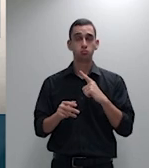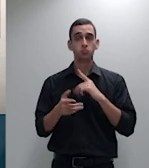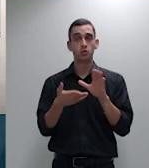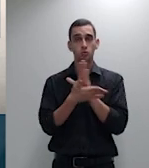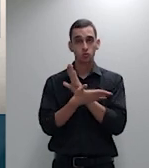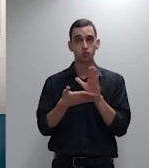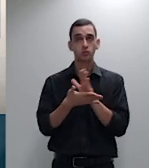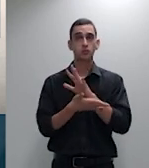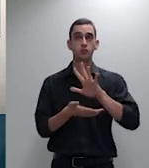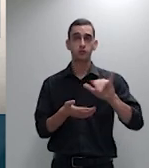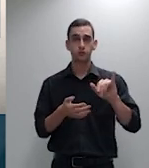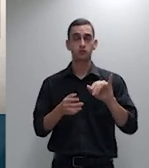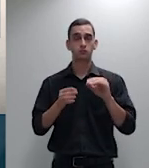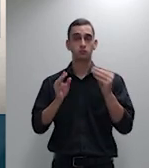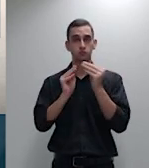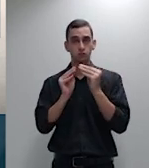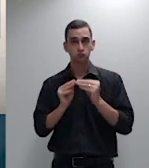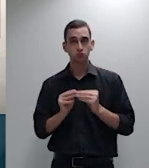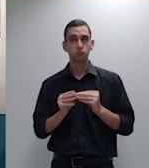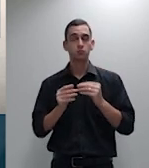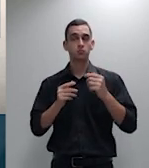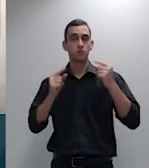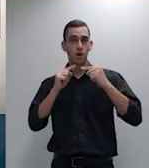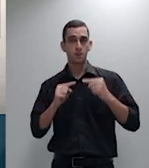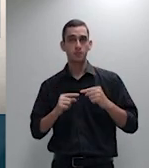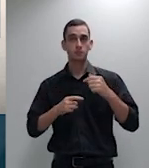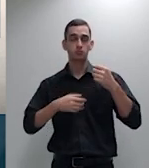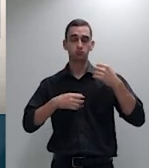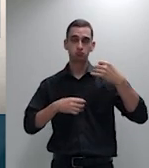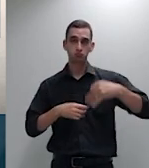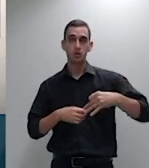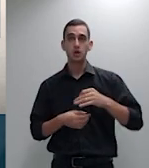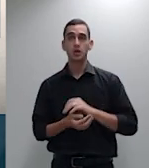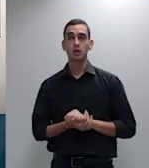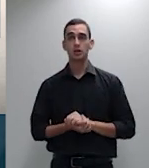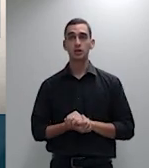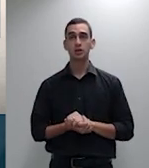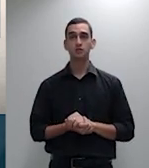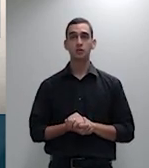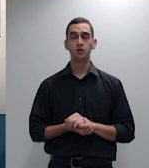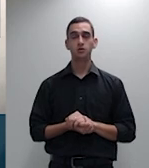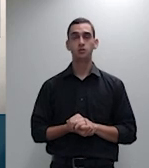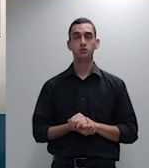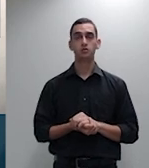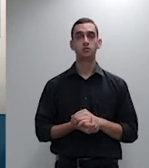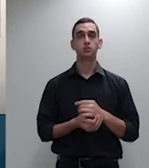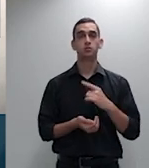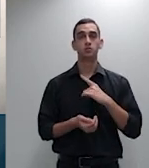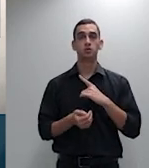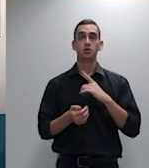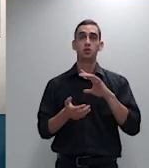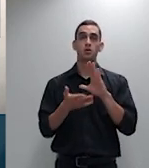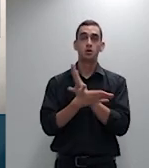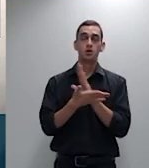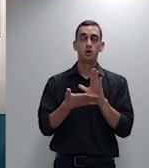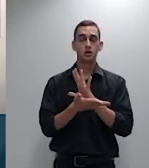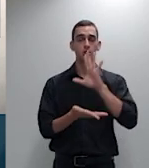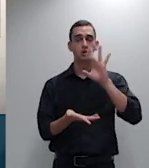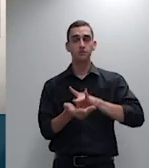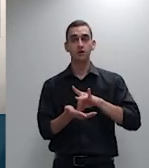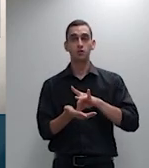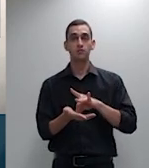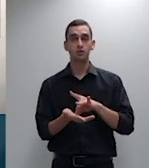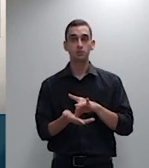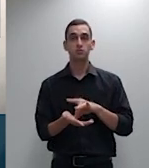espaço para isso o outro argumento que tampouco é verdadeiro de que esse custo pode ser diluído nas faixas etárias dos consumidores mais